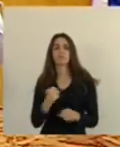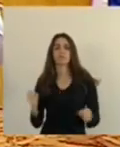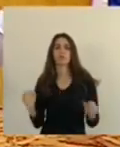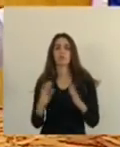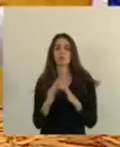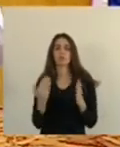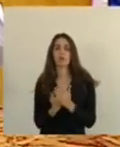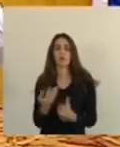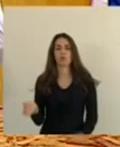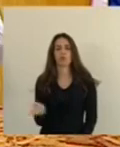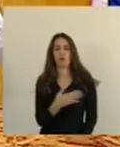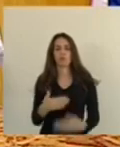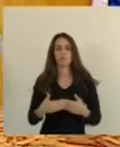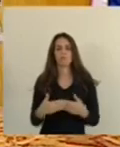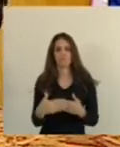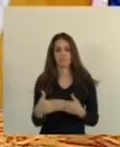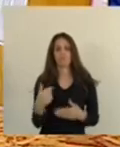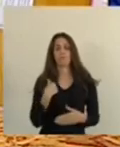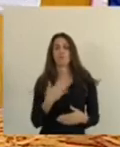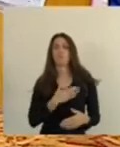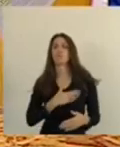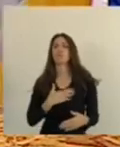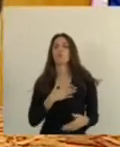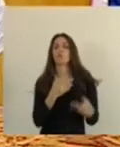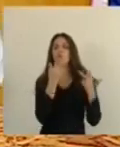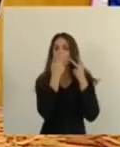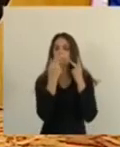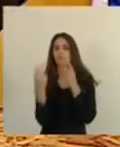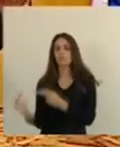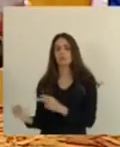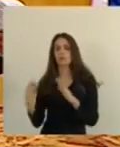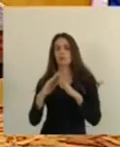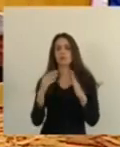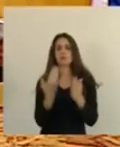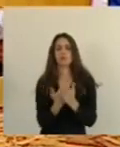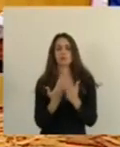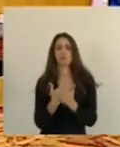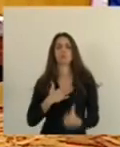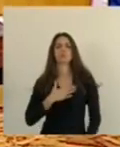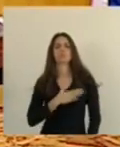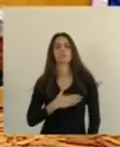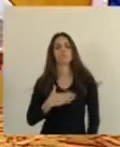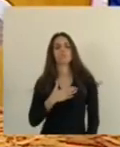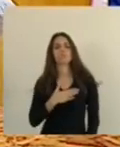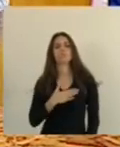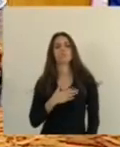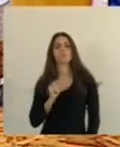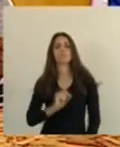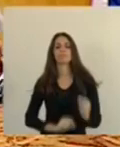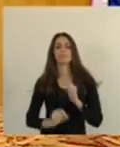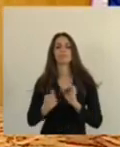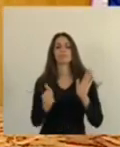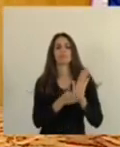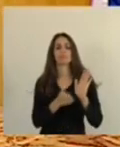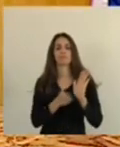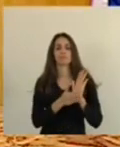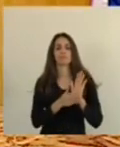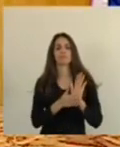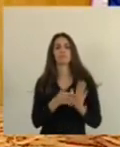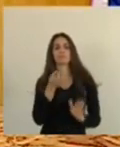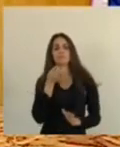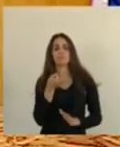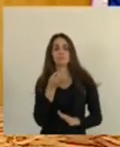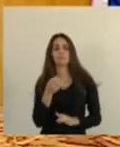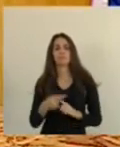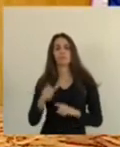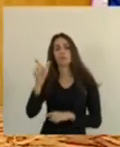muito as escolas, gosto de visitar a escola, gosto do ambiente escolar, nós trouxemos algumas indicações. E o governo tem